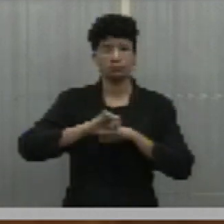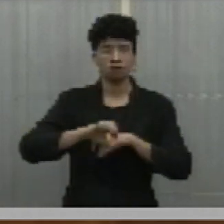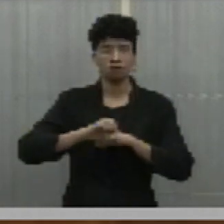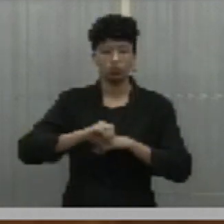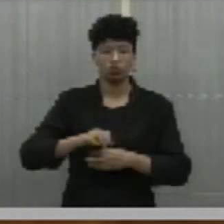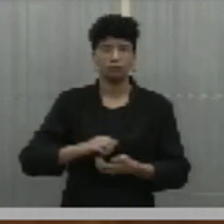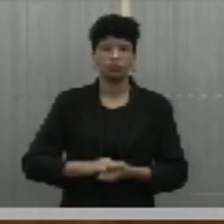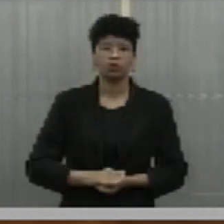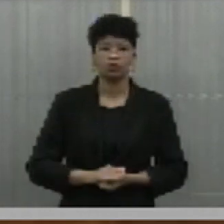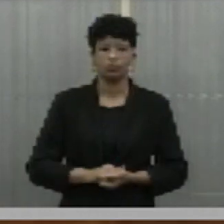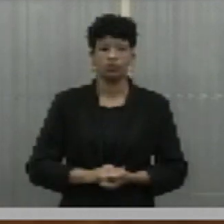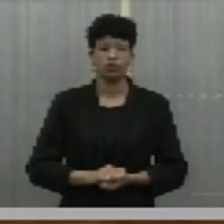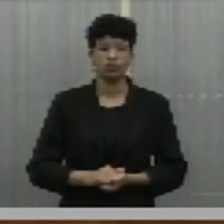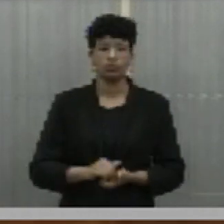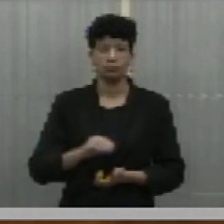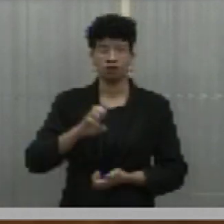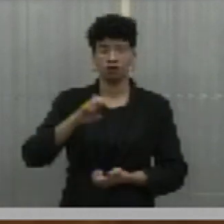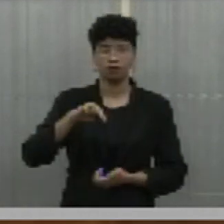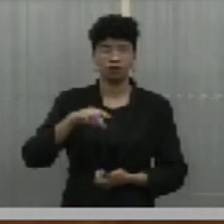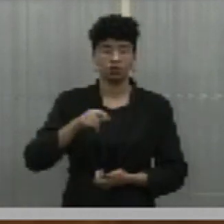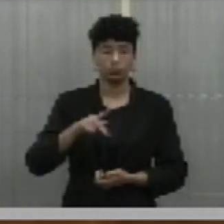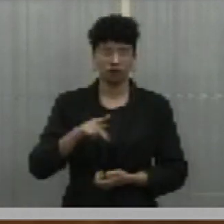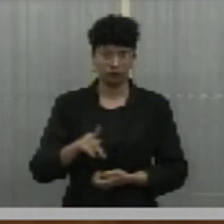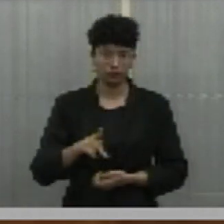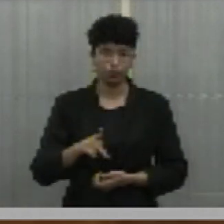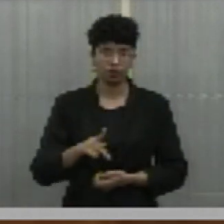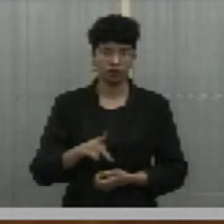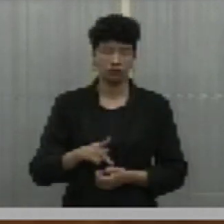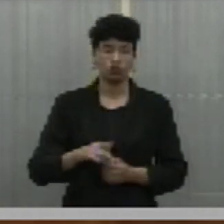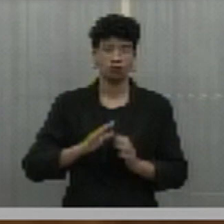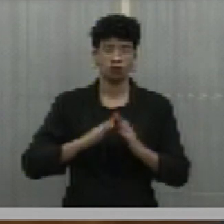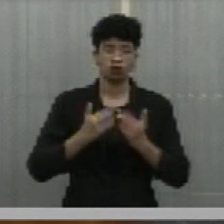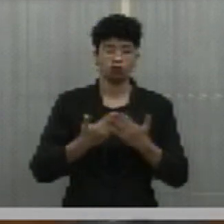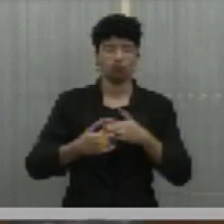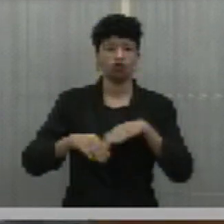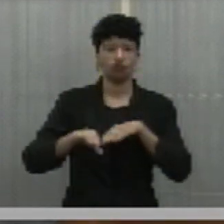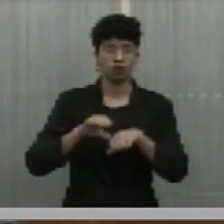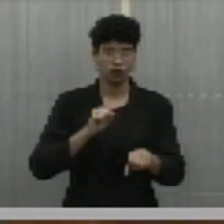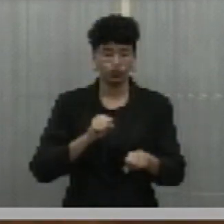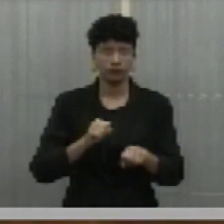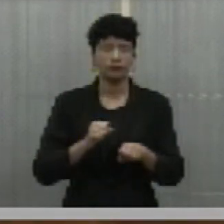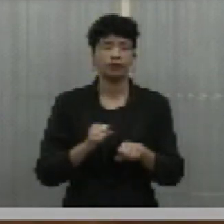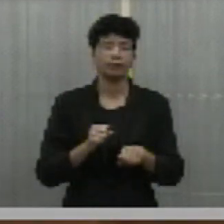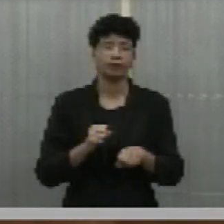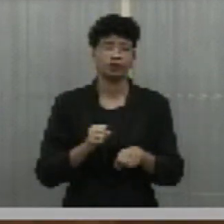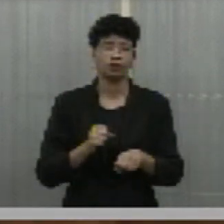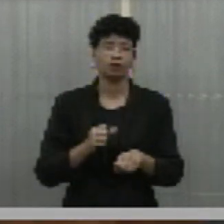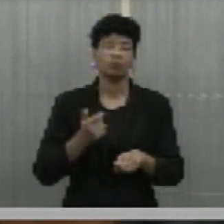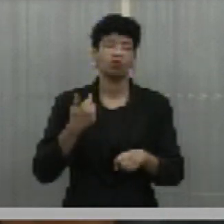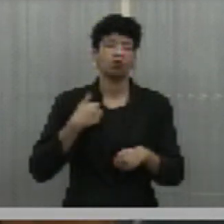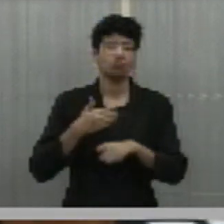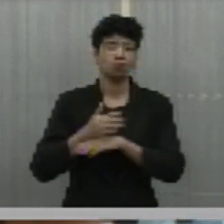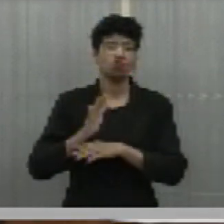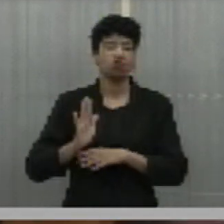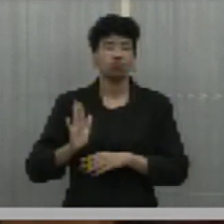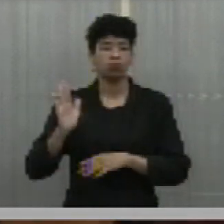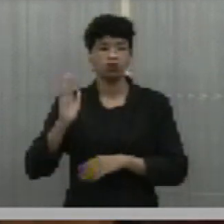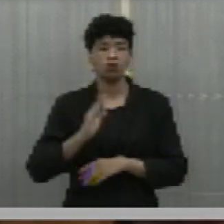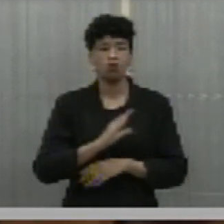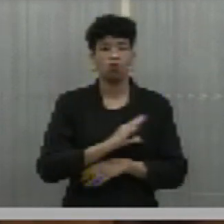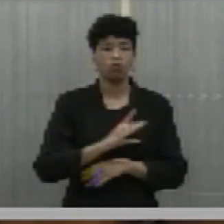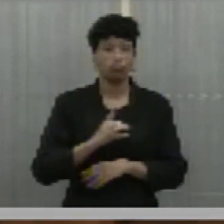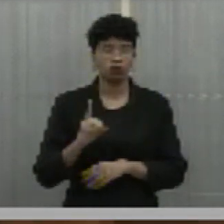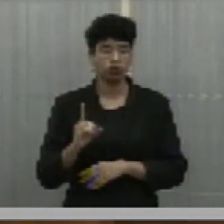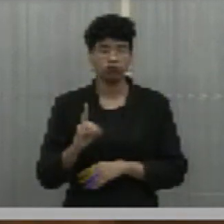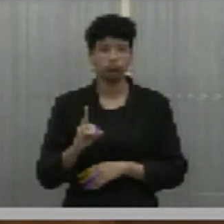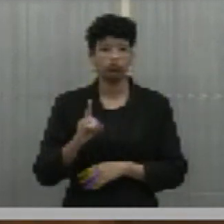E, na ENAP, que é a Escola de Formação de Servidores Públicos Federais, pude assumir a função tanto de coordenador geral